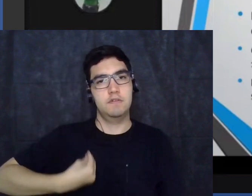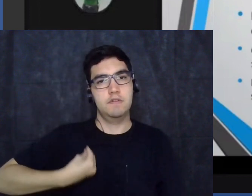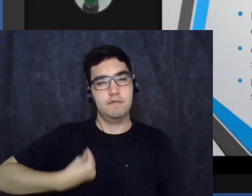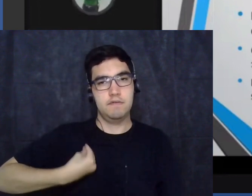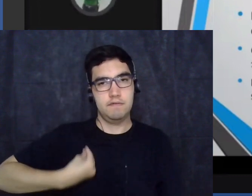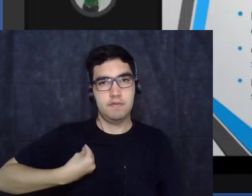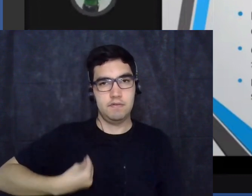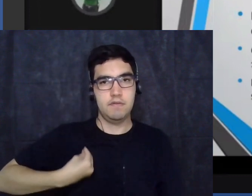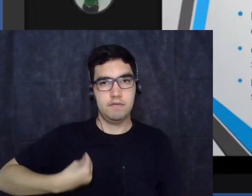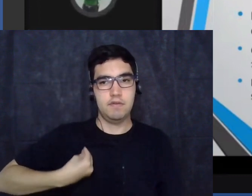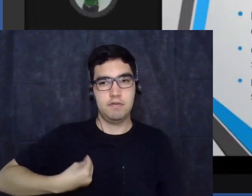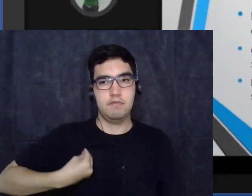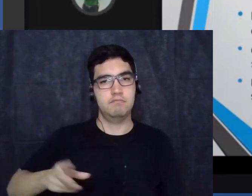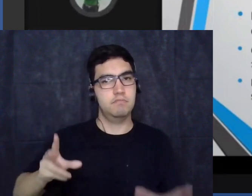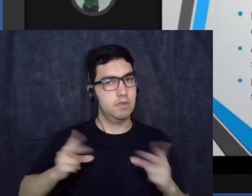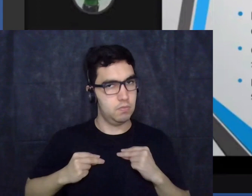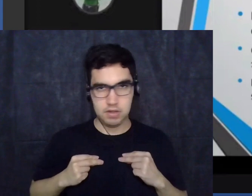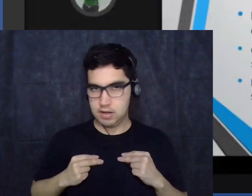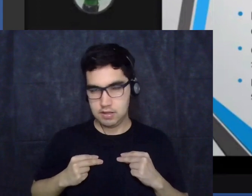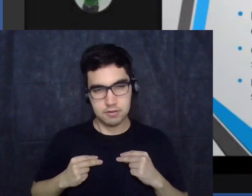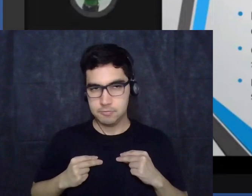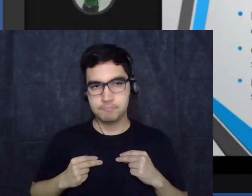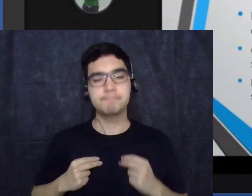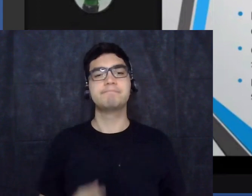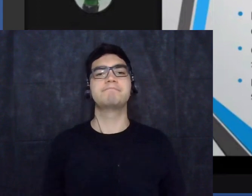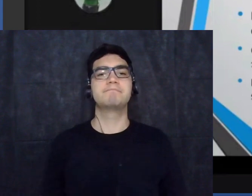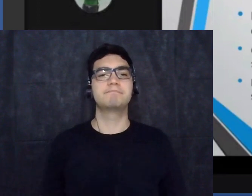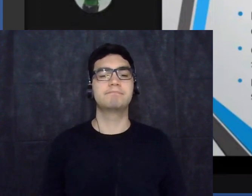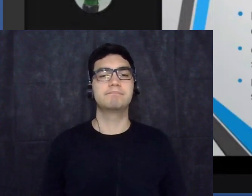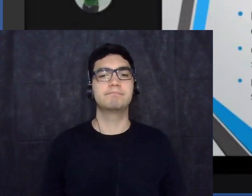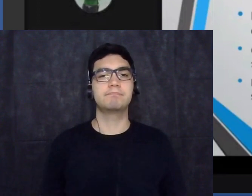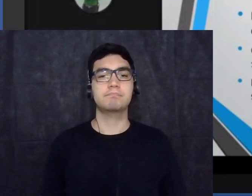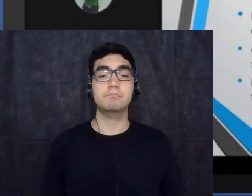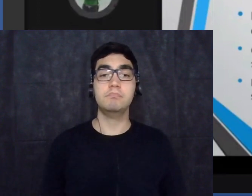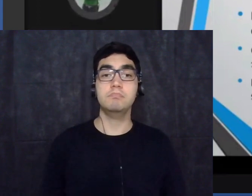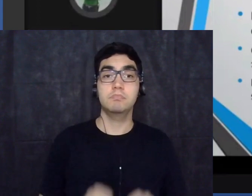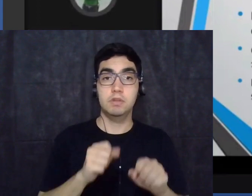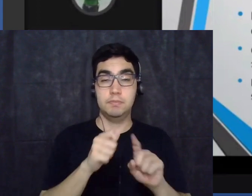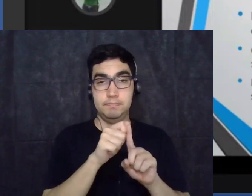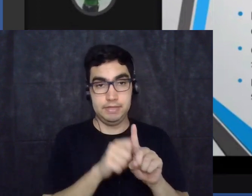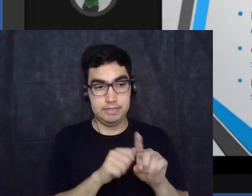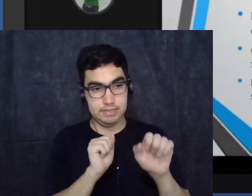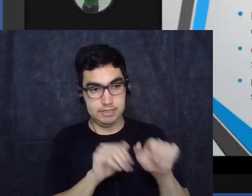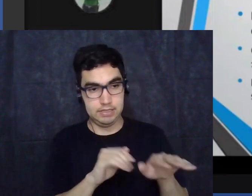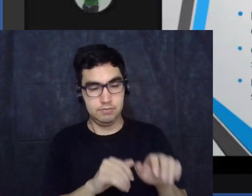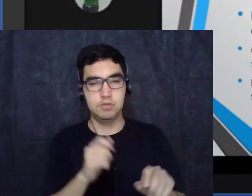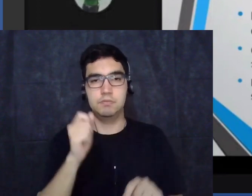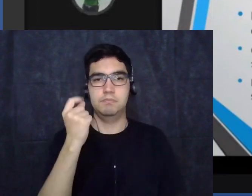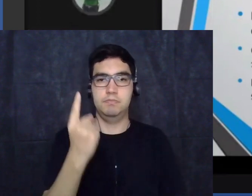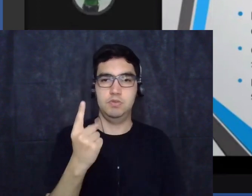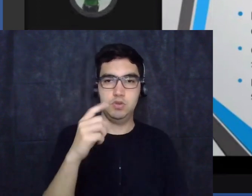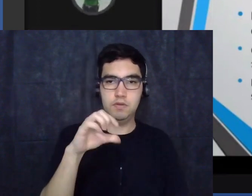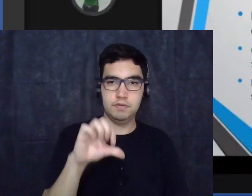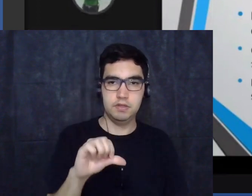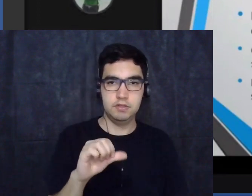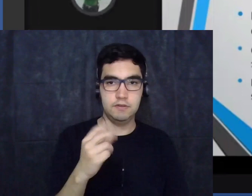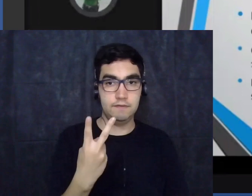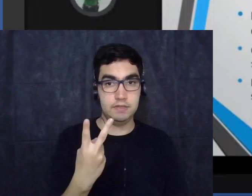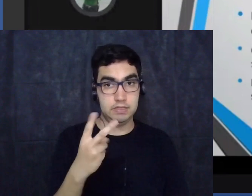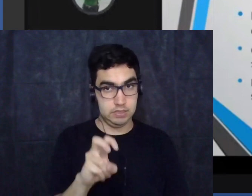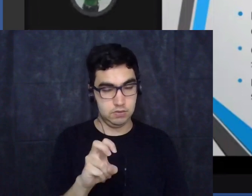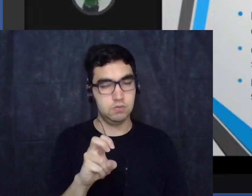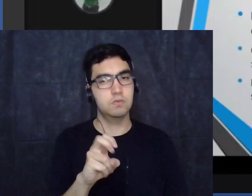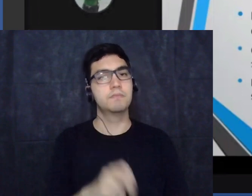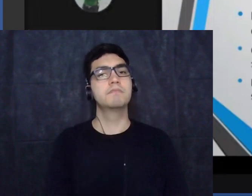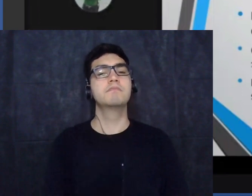em setembro de 1935 o parlamento alemão aprovou a lei de